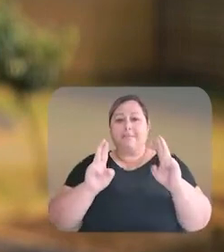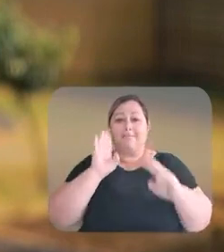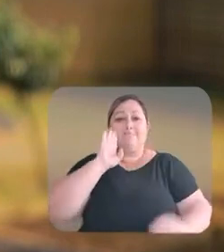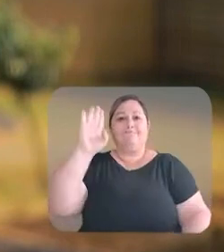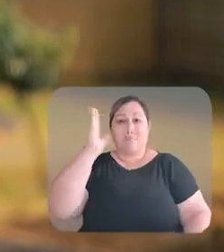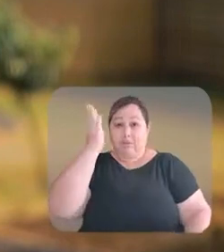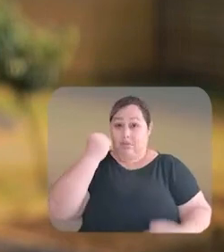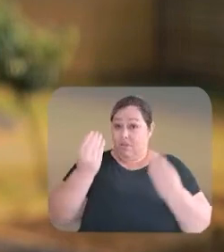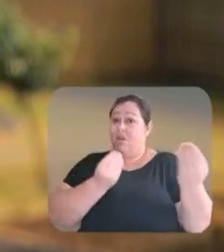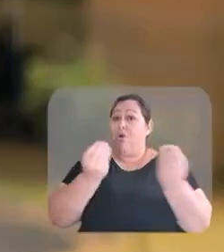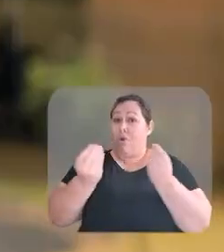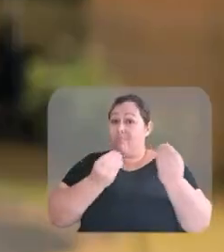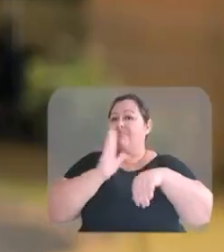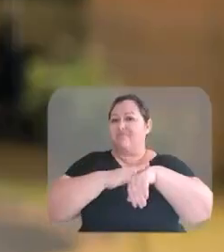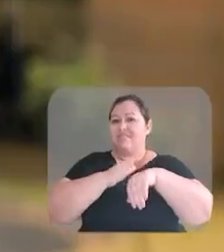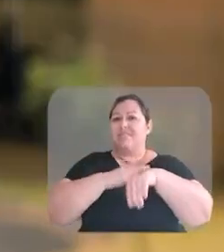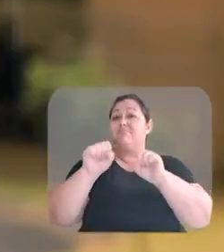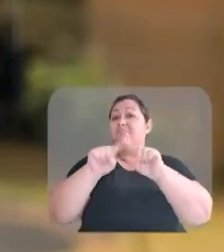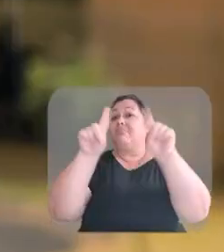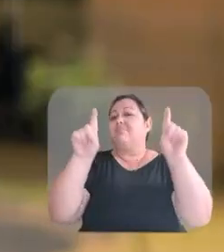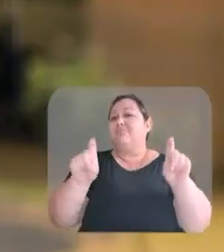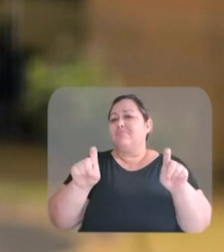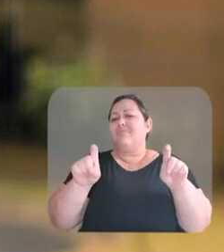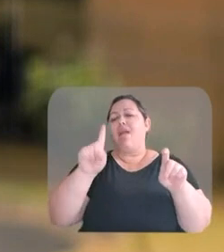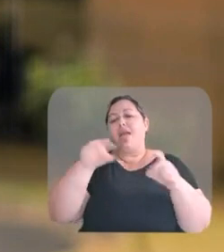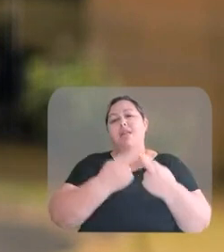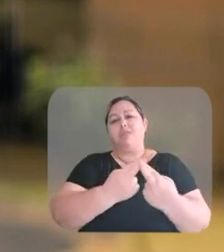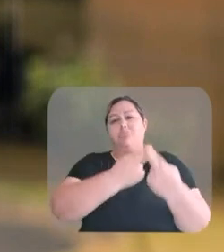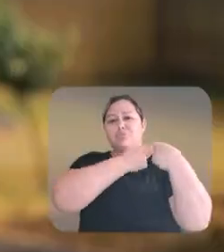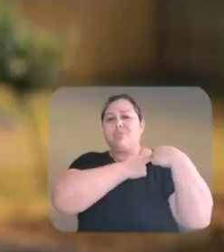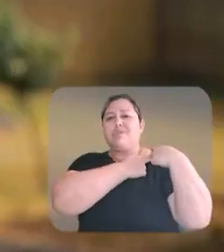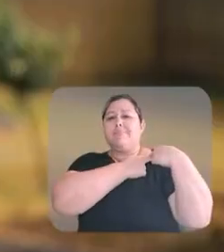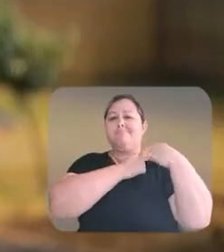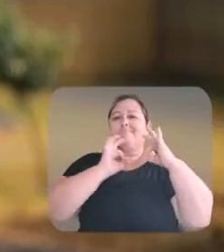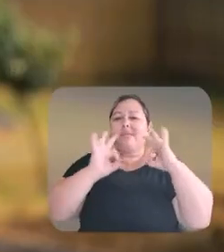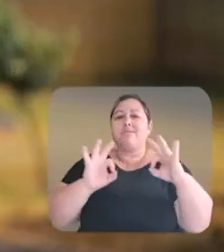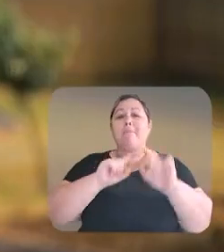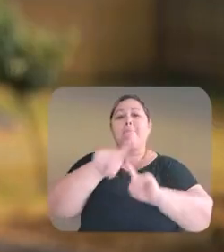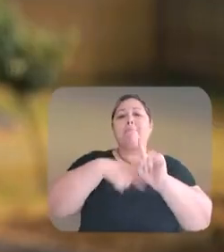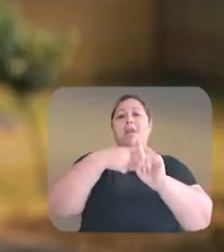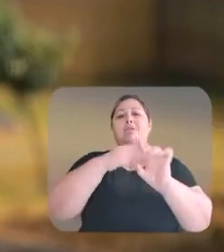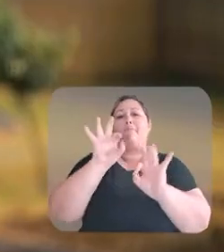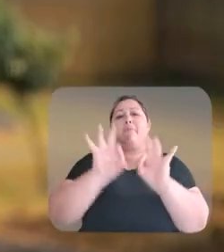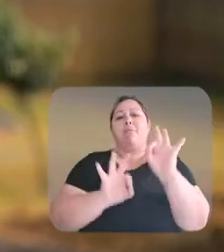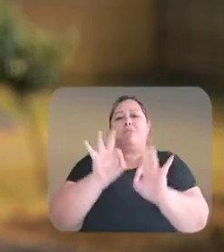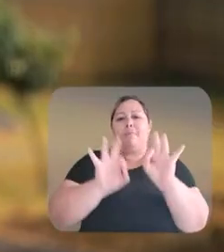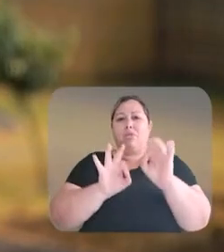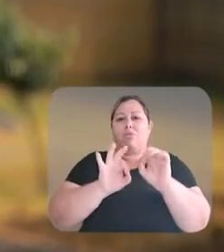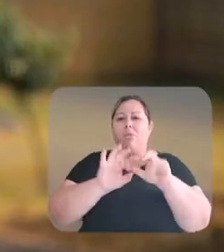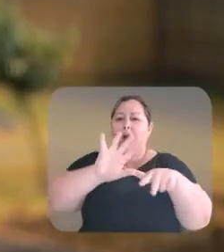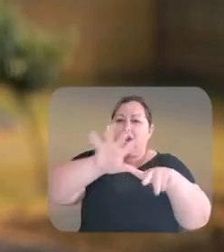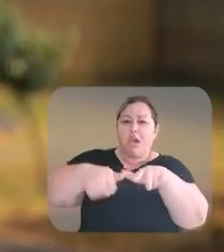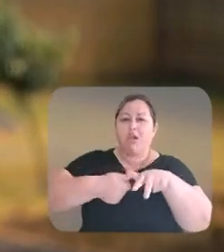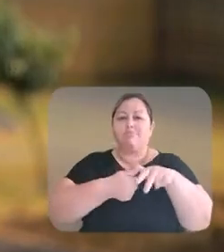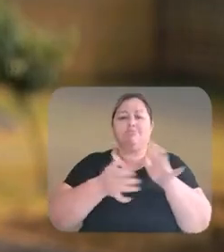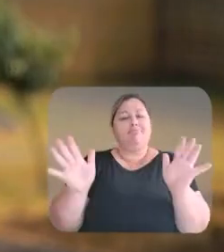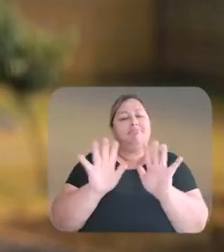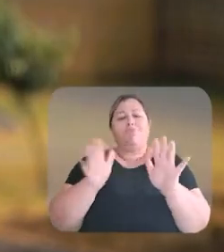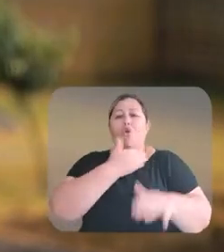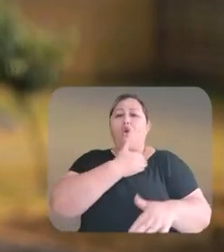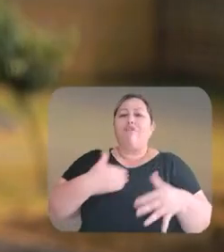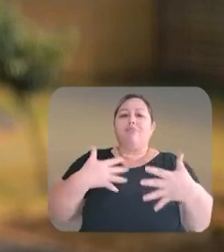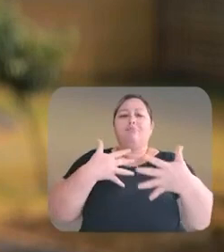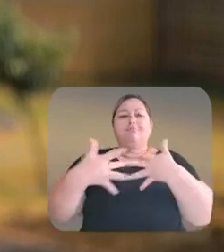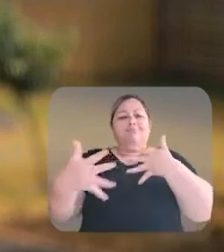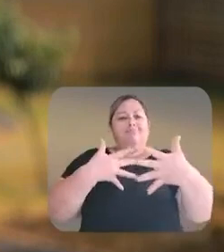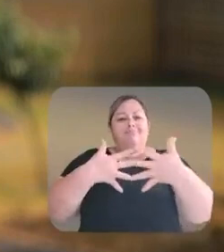acolhimento e respeito. E sabe como nós vamos fazer isso? Com responsabilidade e planejamento. Sem